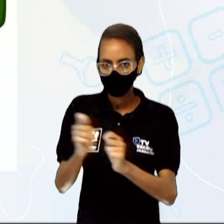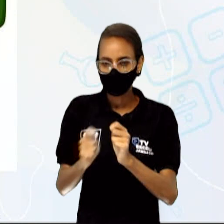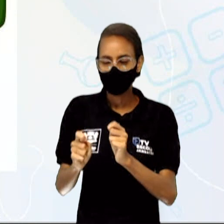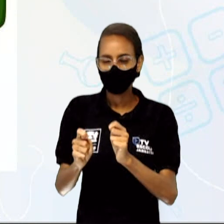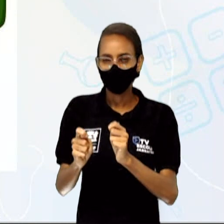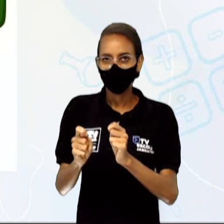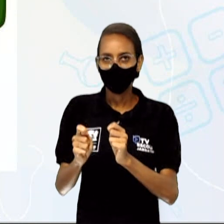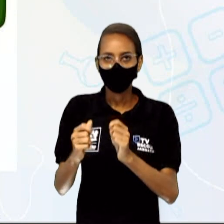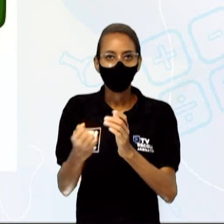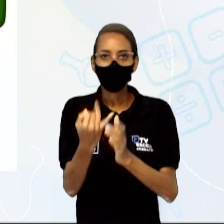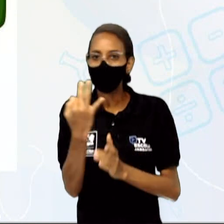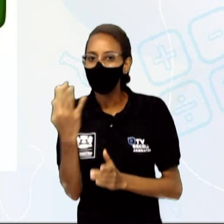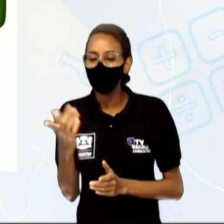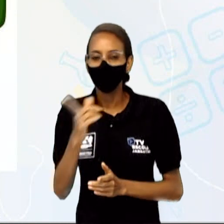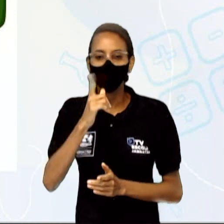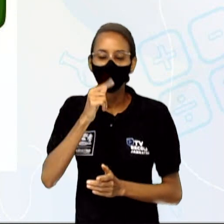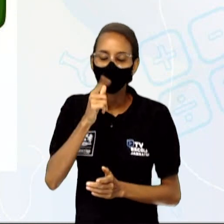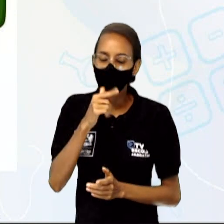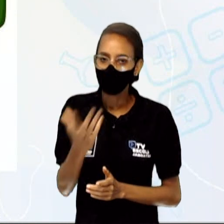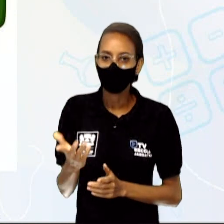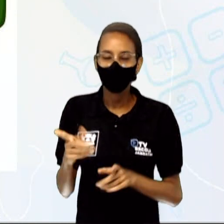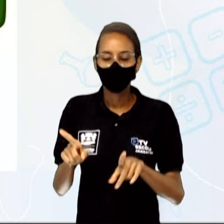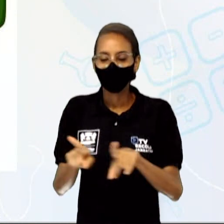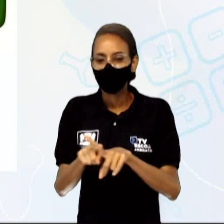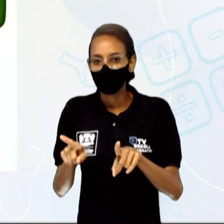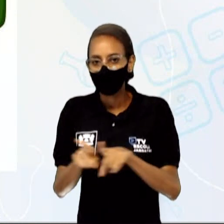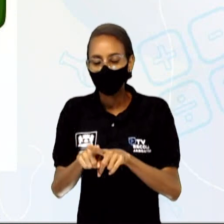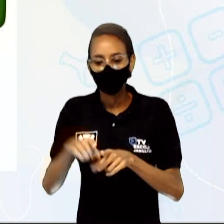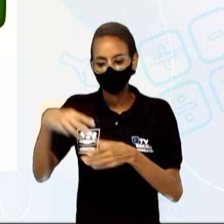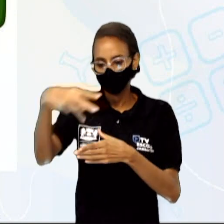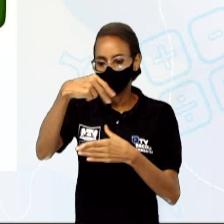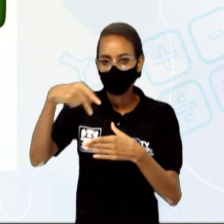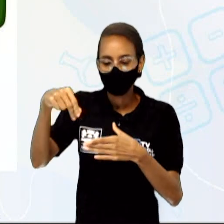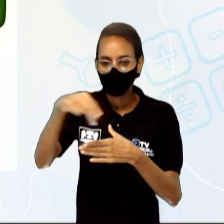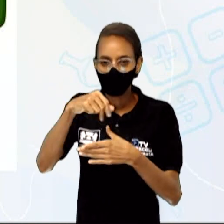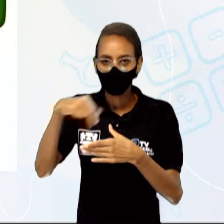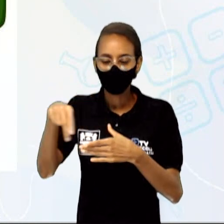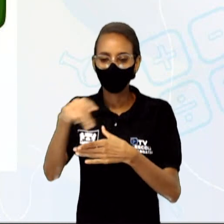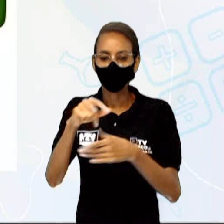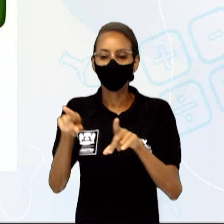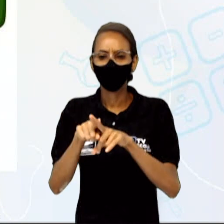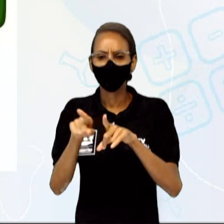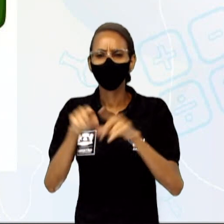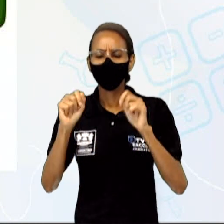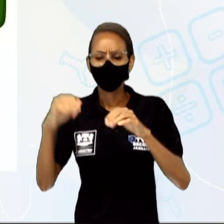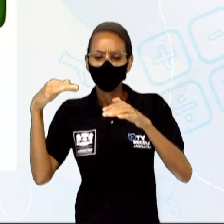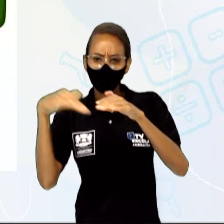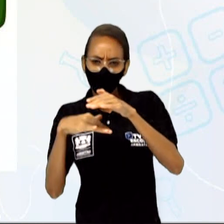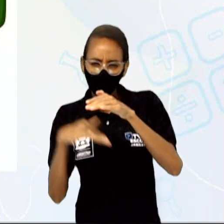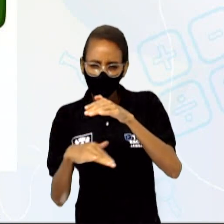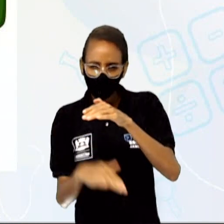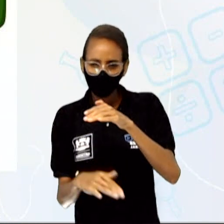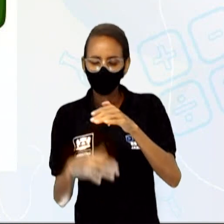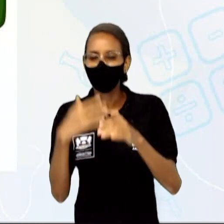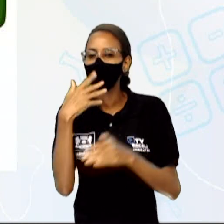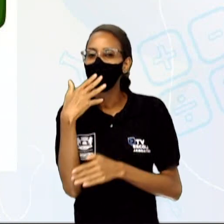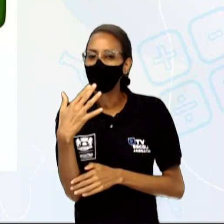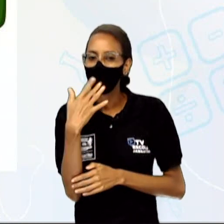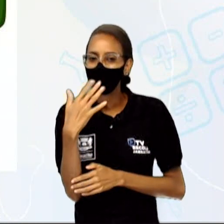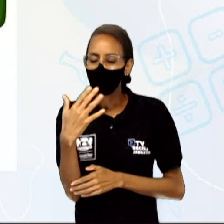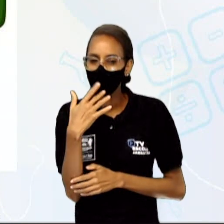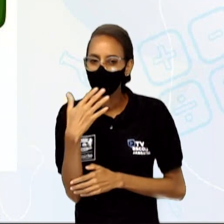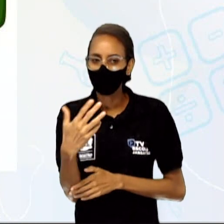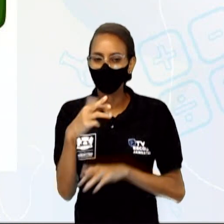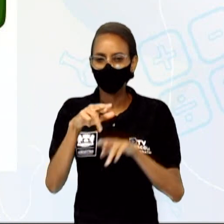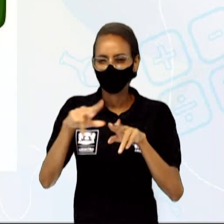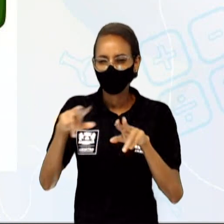de líquidos que está no restante da célula, a quantidade de sais. Ela também pode armazenar no vacuolo alguns pigmentos, algumas